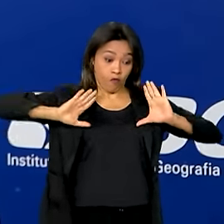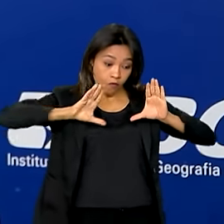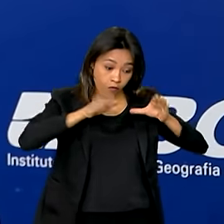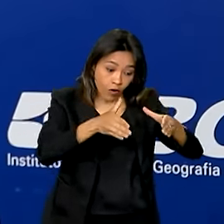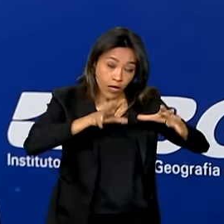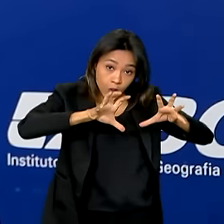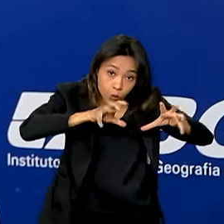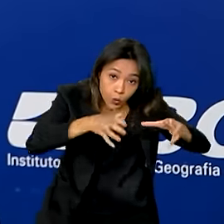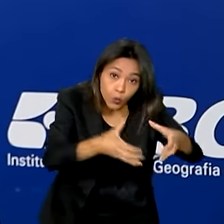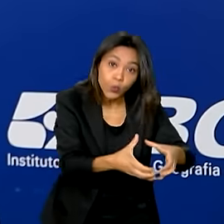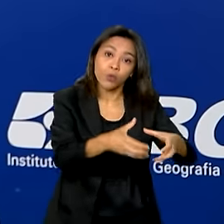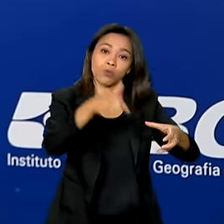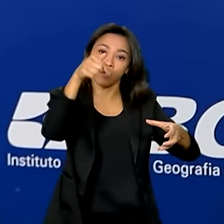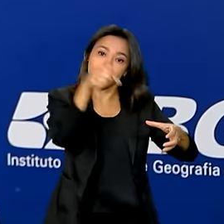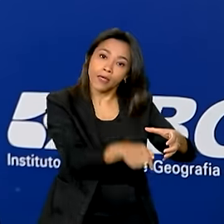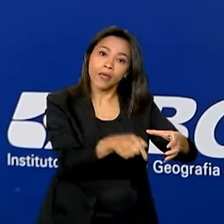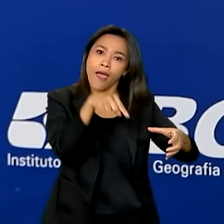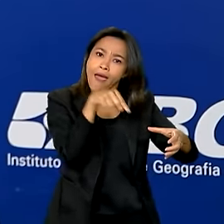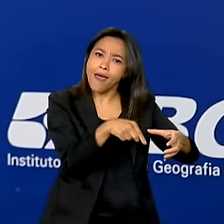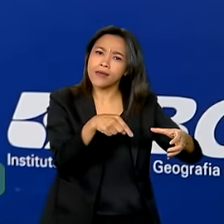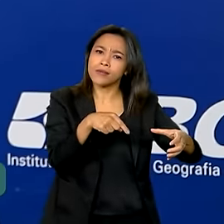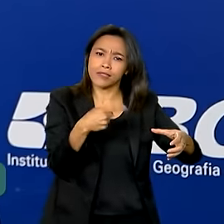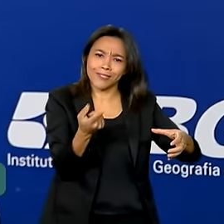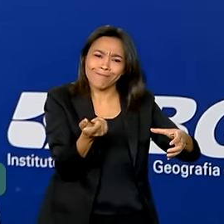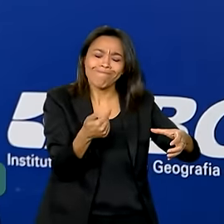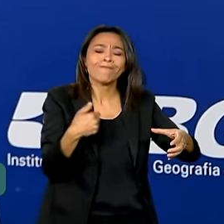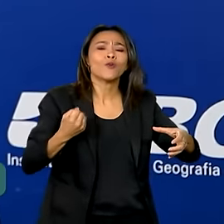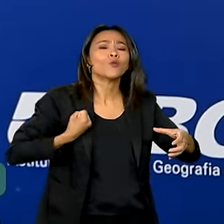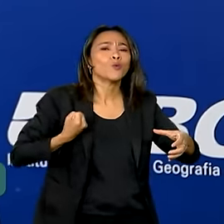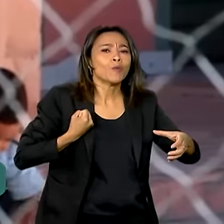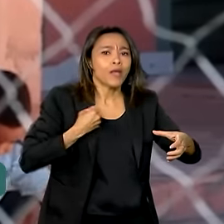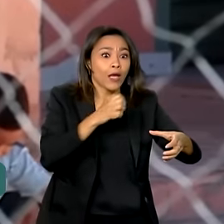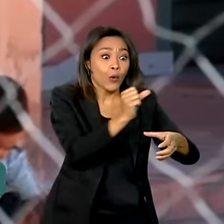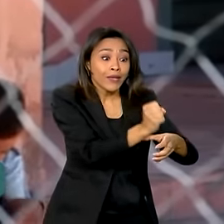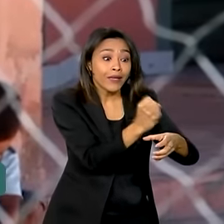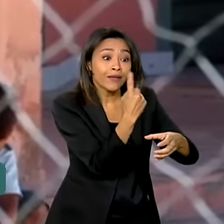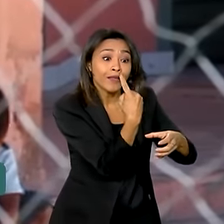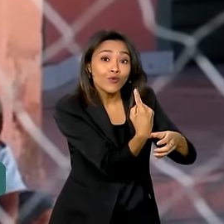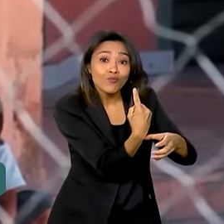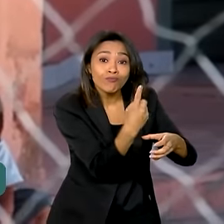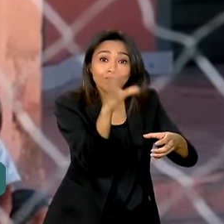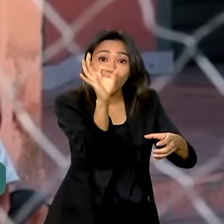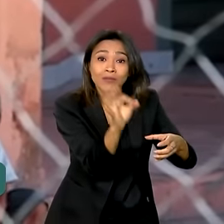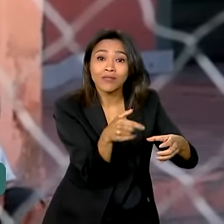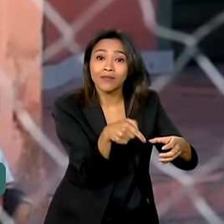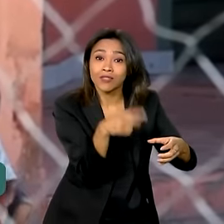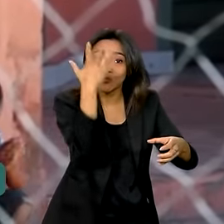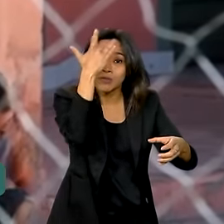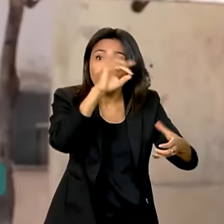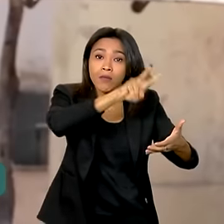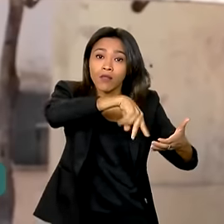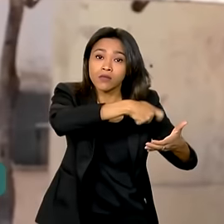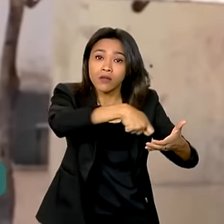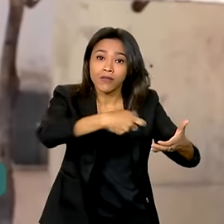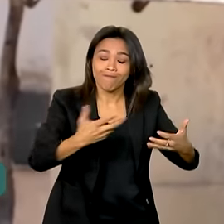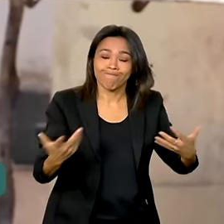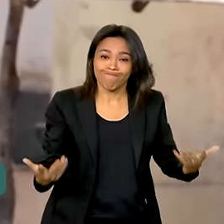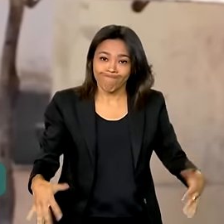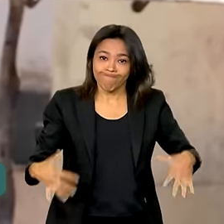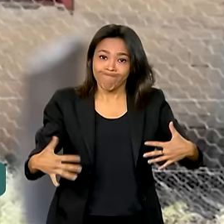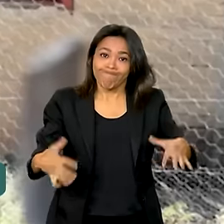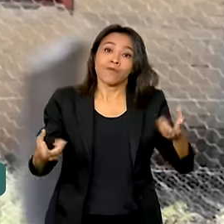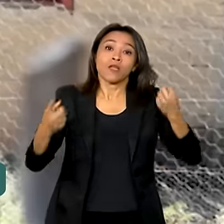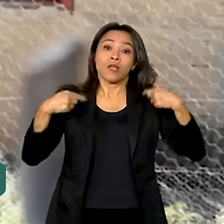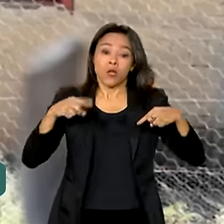quilombola residente no Brasil, essa taxa de analfabetização é de 81%. Importante também salientar que quando olha o conjunto